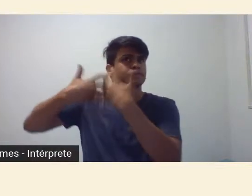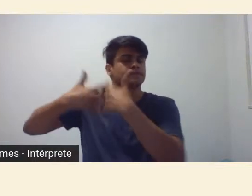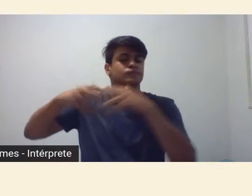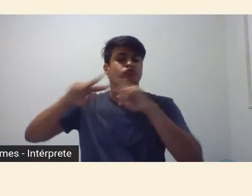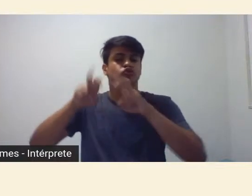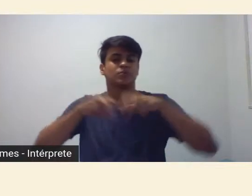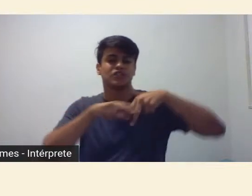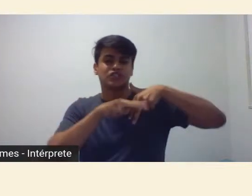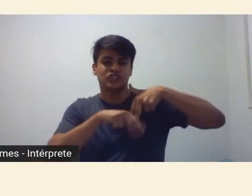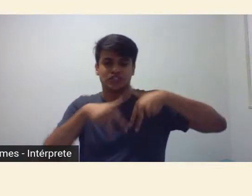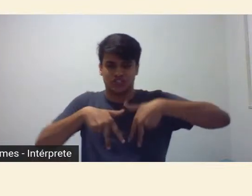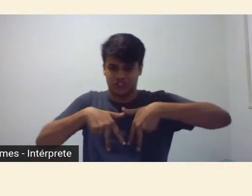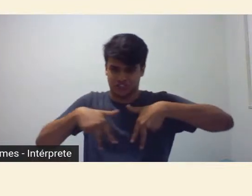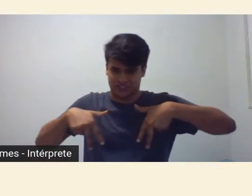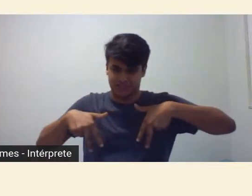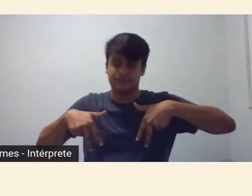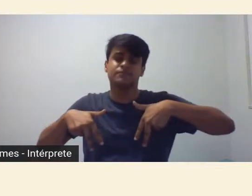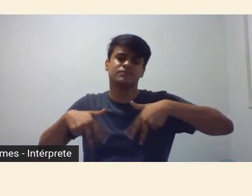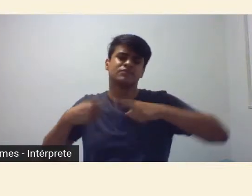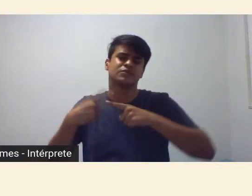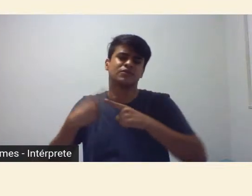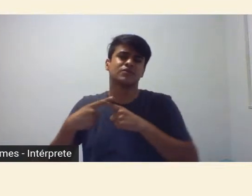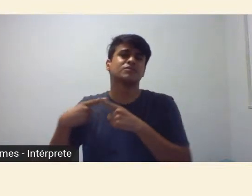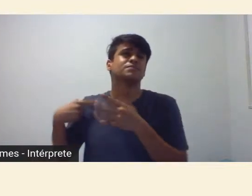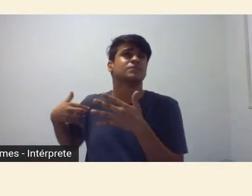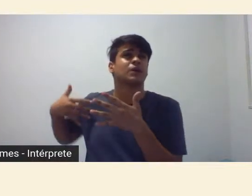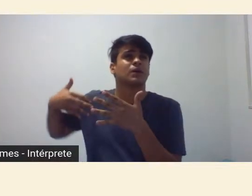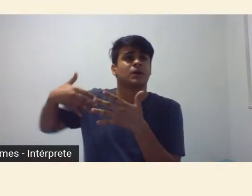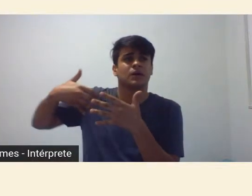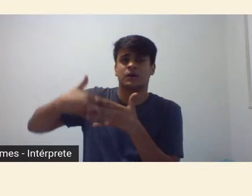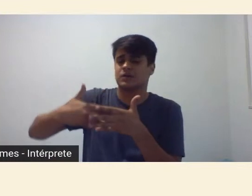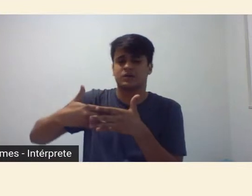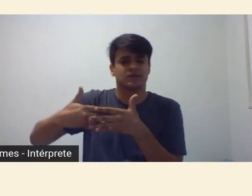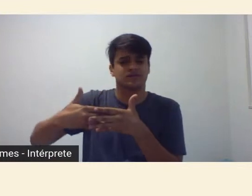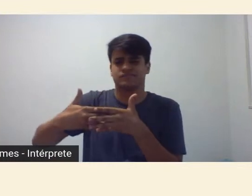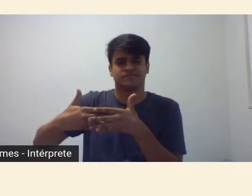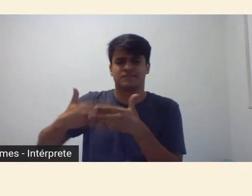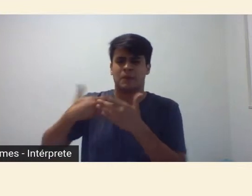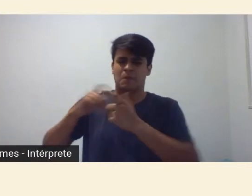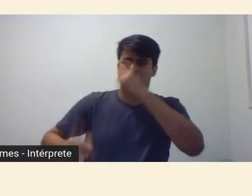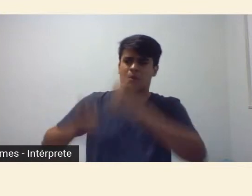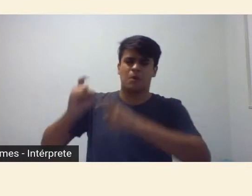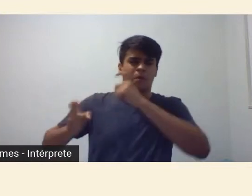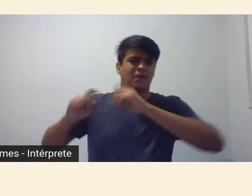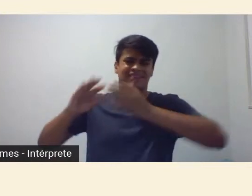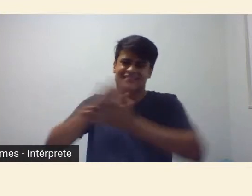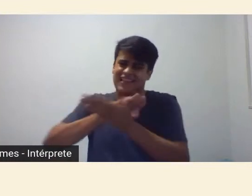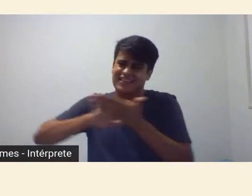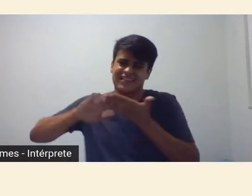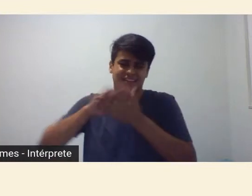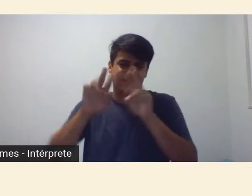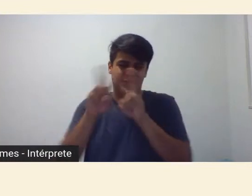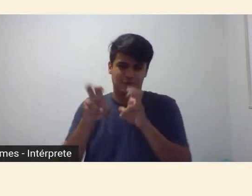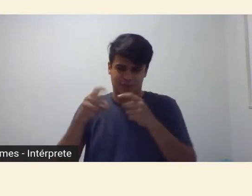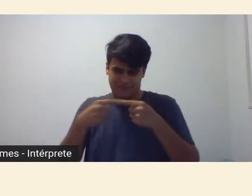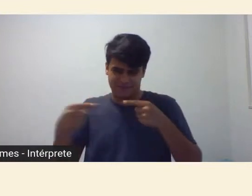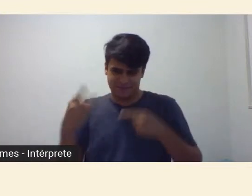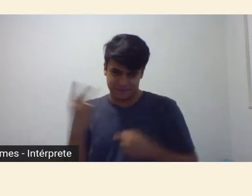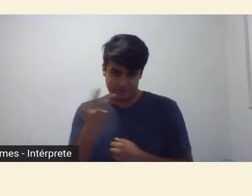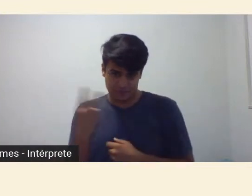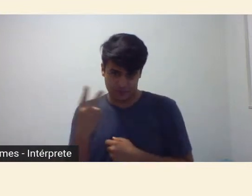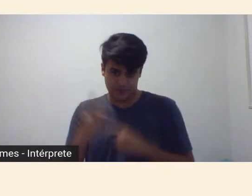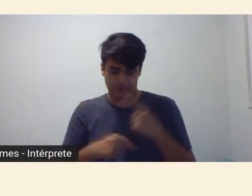tanto tempo esteve completamente excluída das discussões sobre as discussões semana de 22 e,